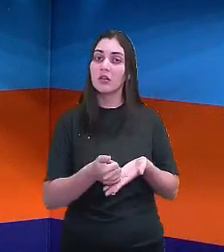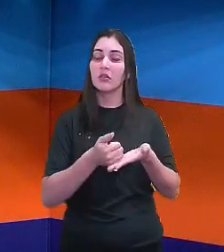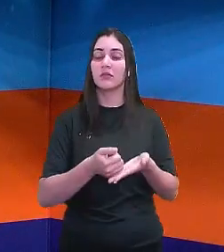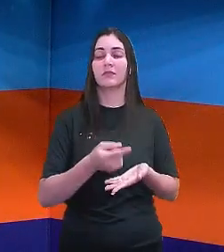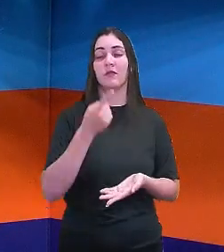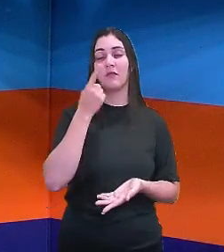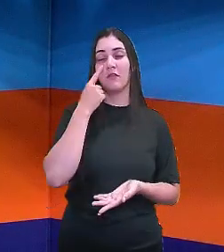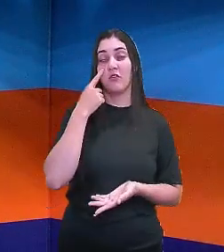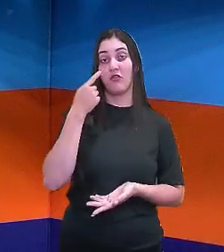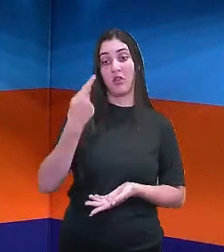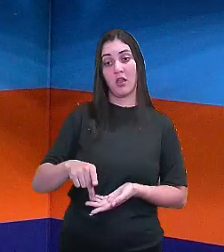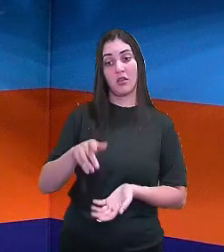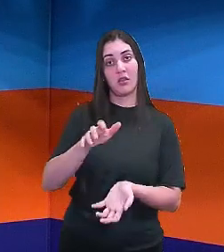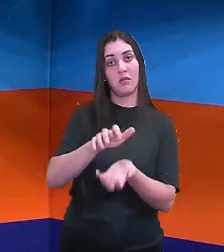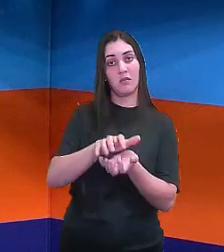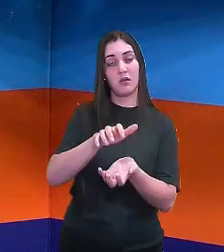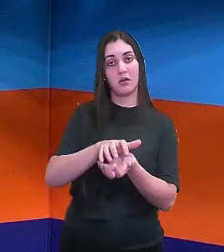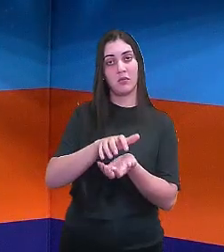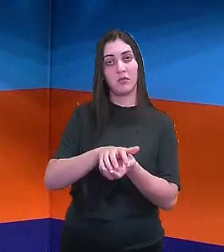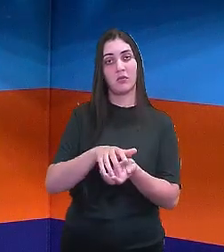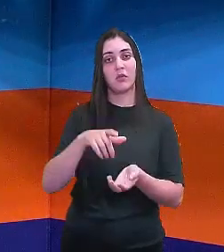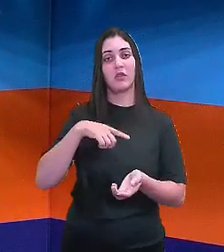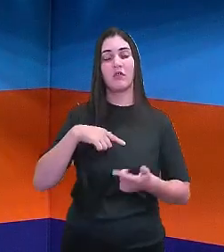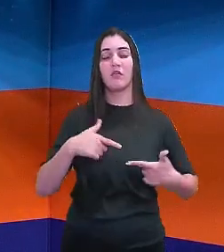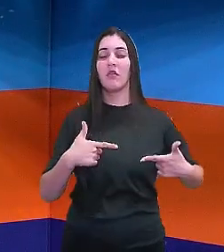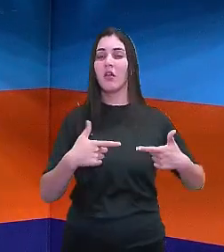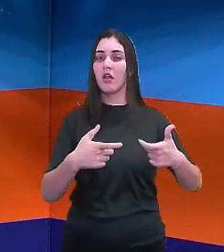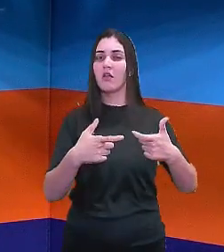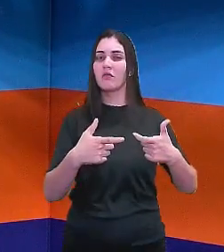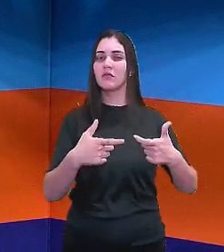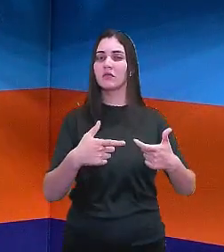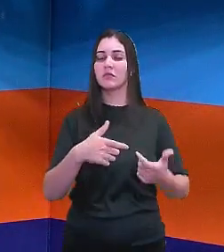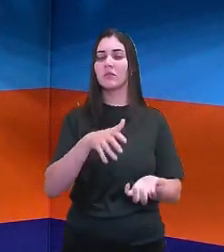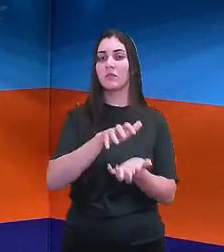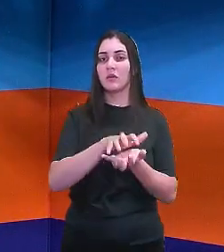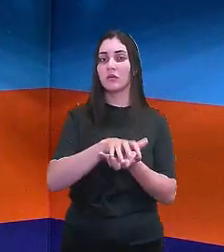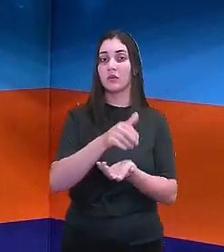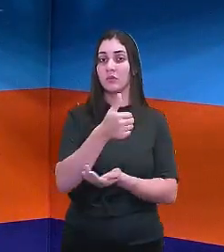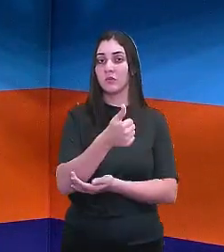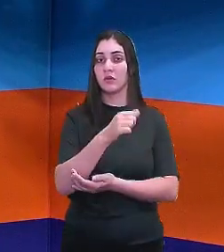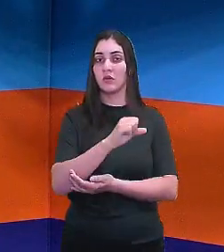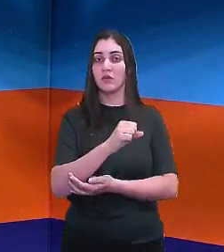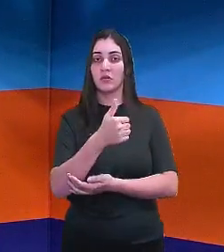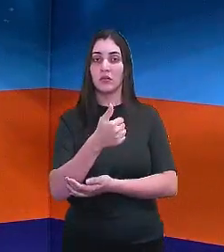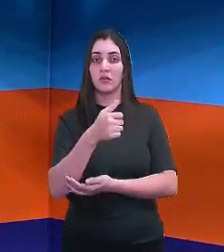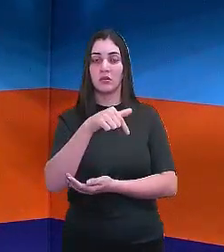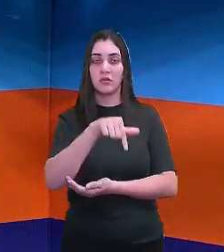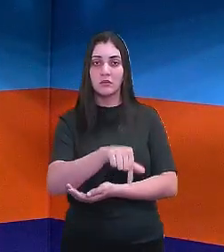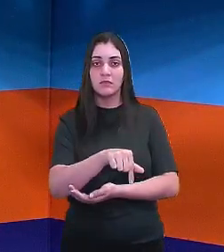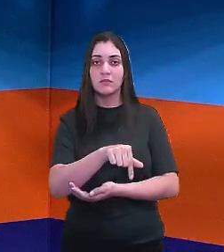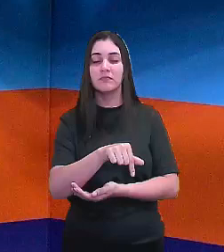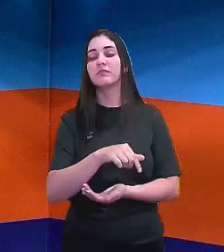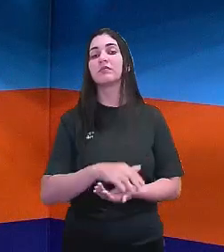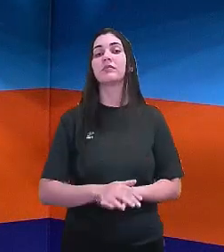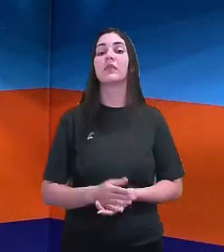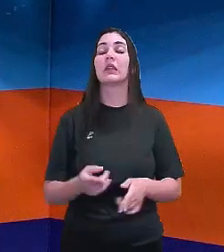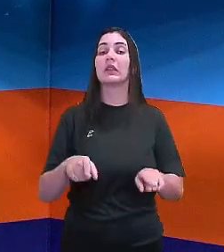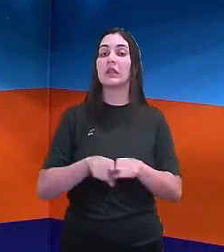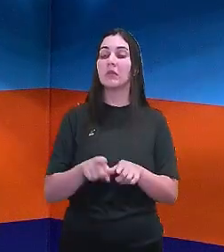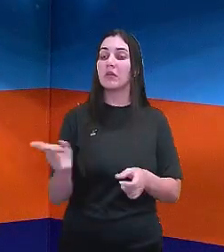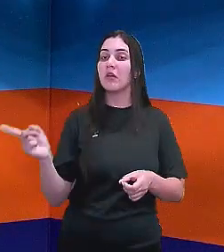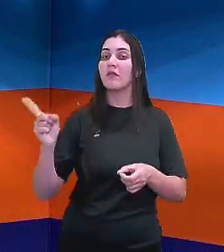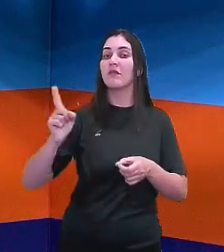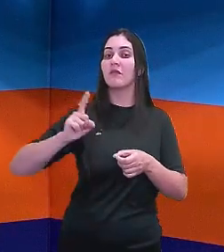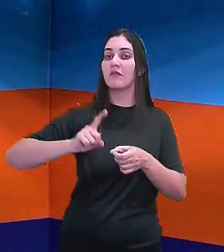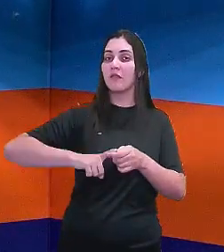Pernambuco, por exemplo, a Revolução Pernambucana de 1817, a Volta da